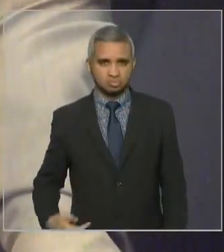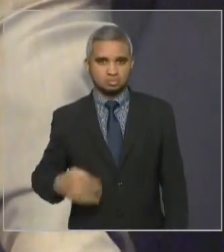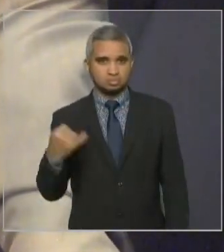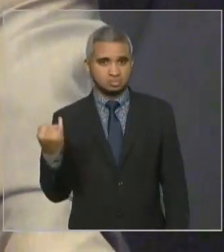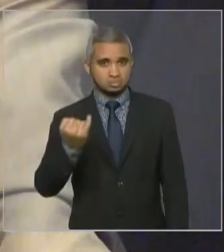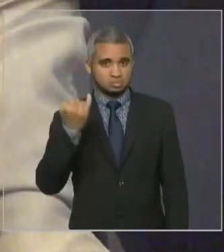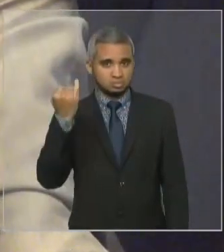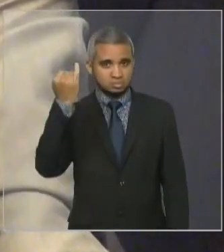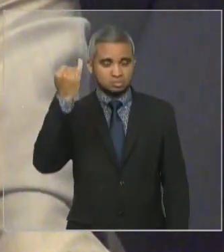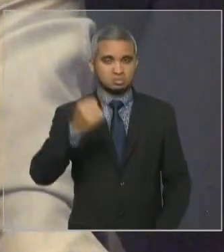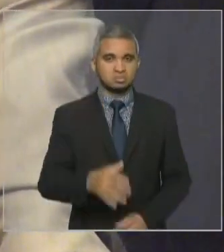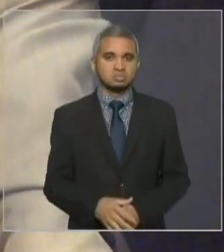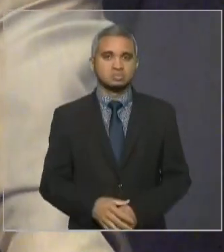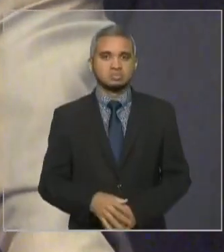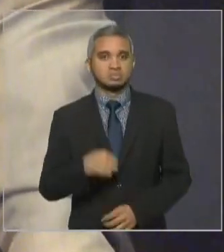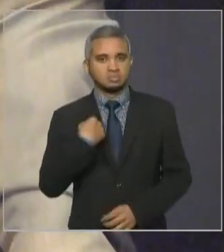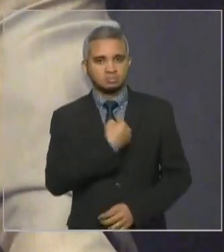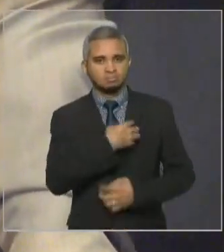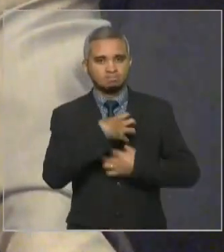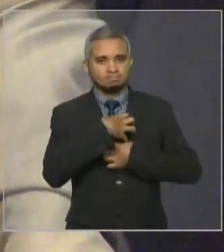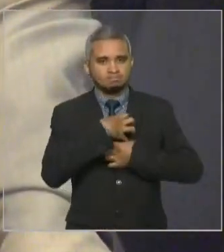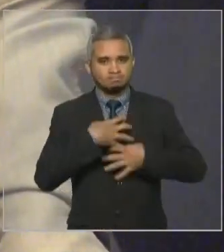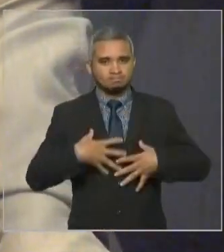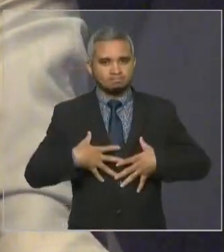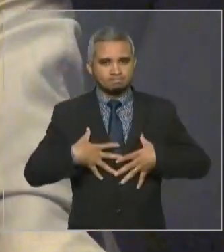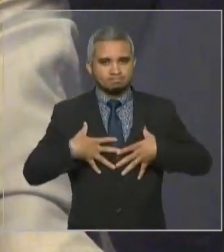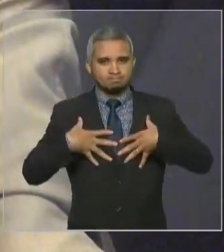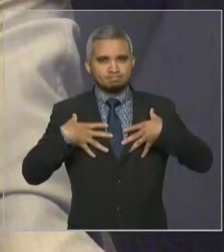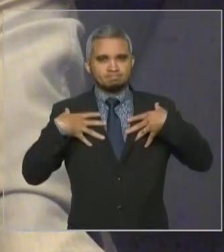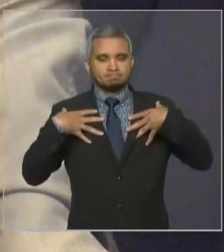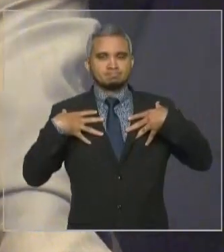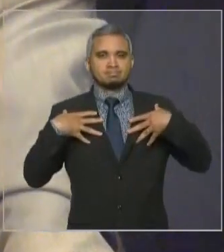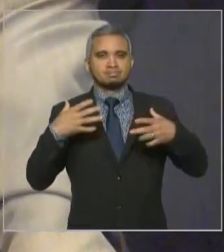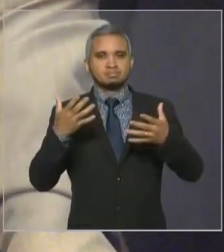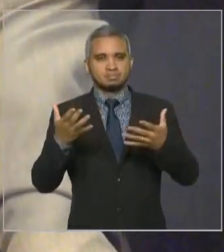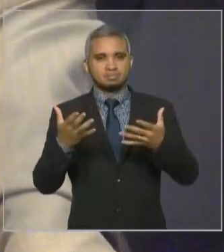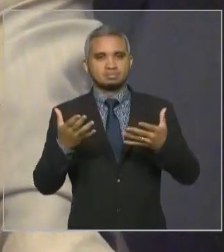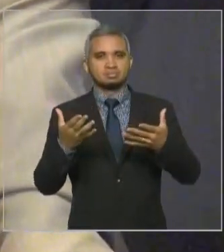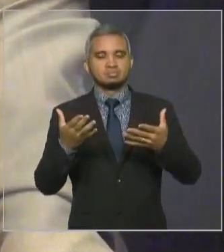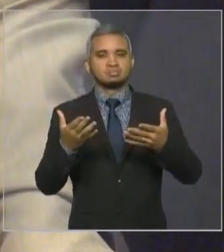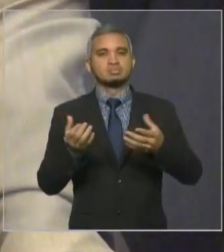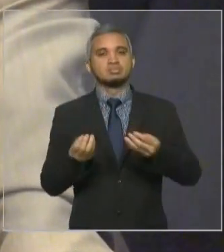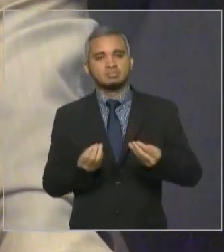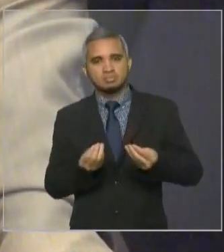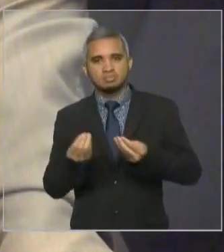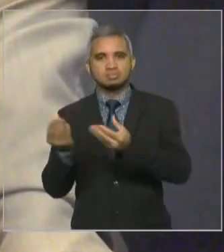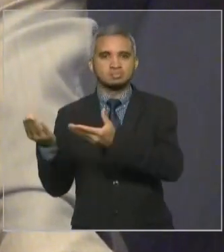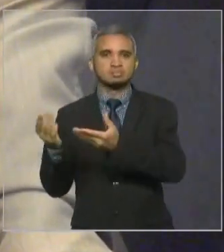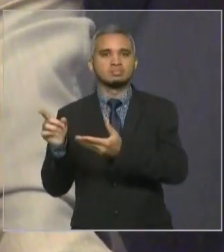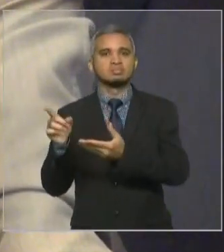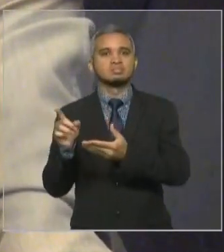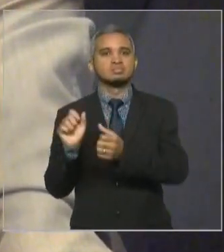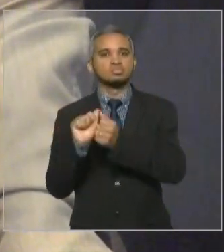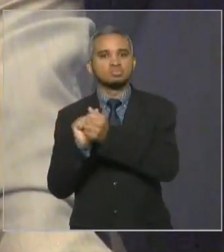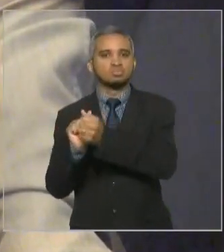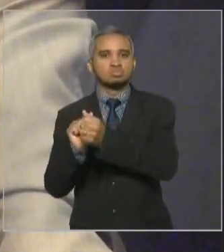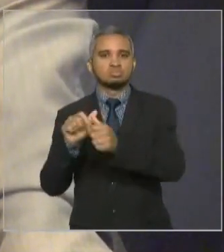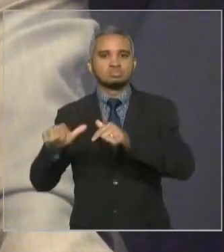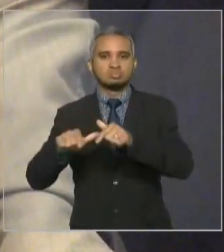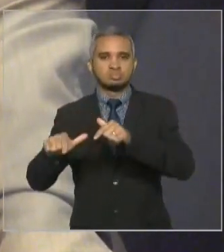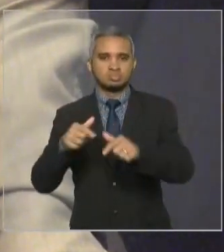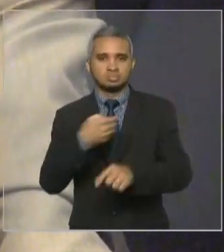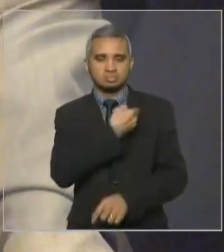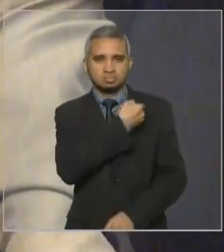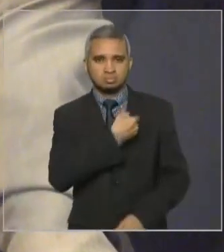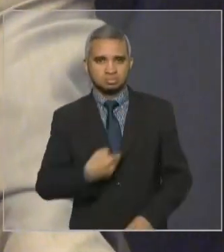Nós temos a honra de cedê-lo, nós temos a honra de cedê-lo ao Executivo, porque entendemos que lá, aqui você